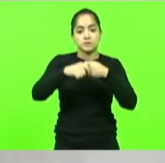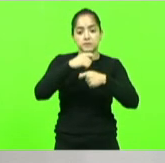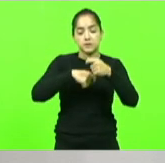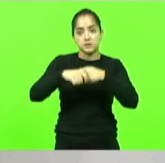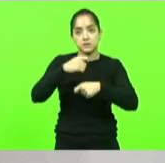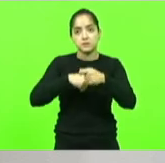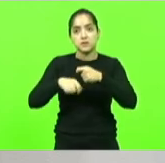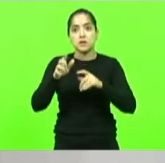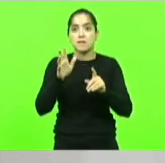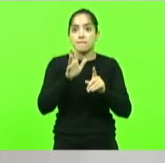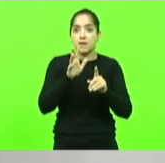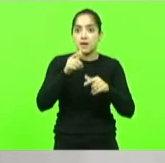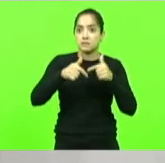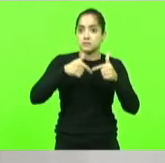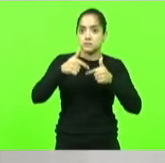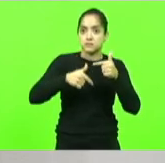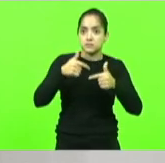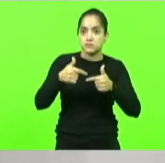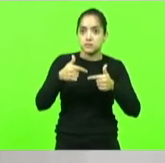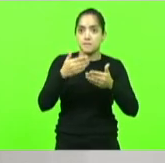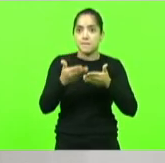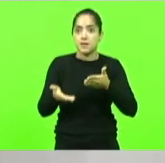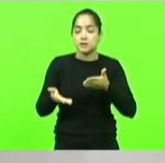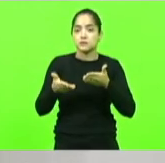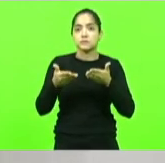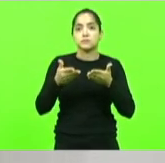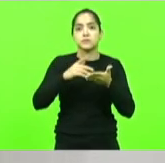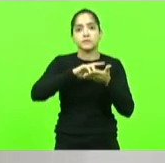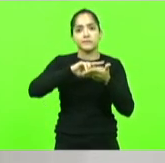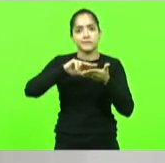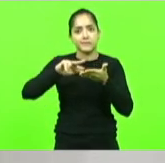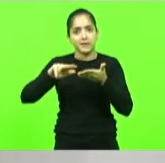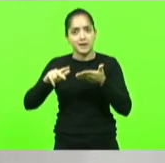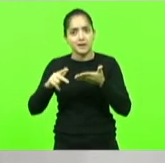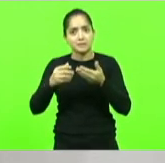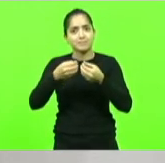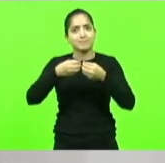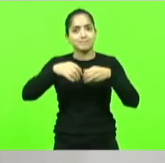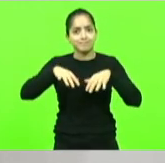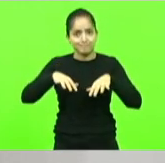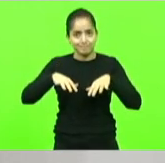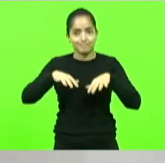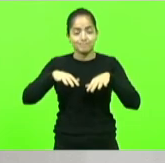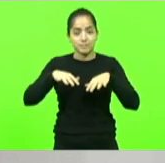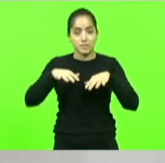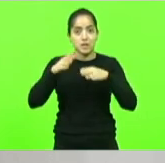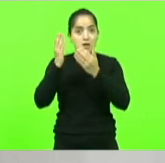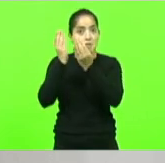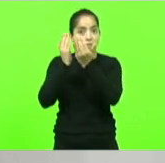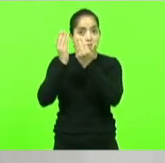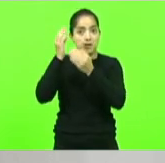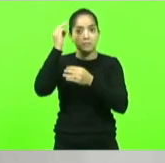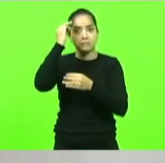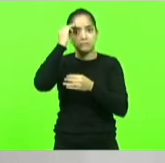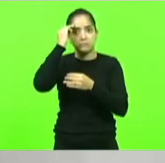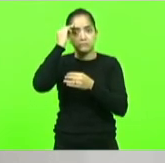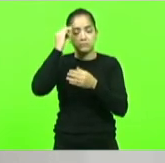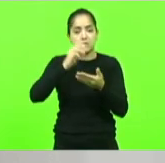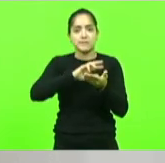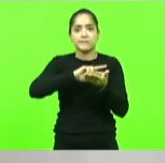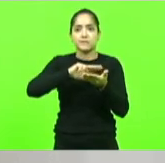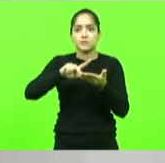empregabilidade dentre outros aspectos provocaram prejuízos ao bem-estar psicológico e um conjunto de